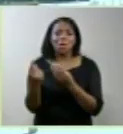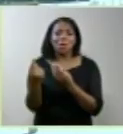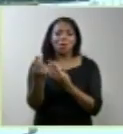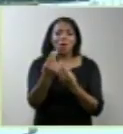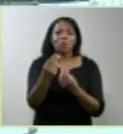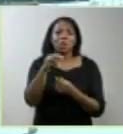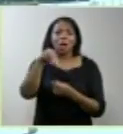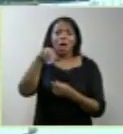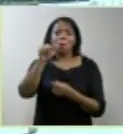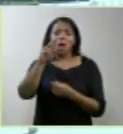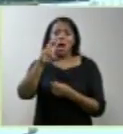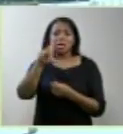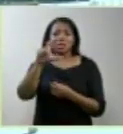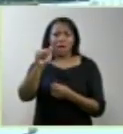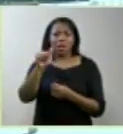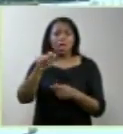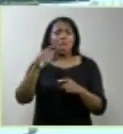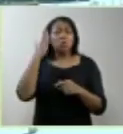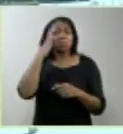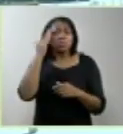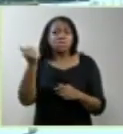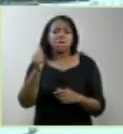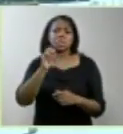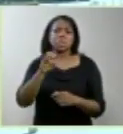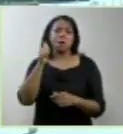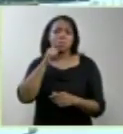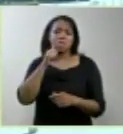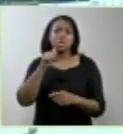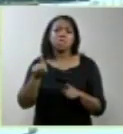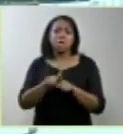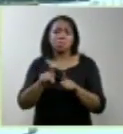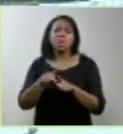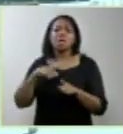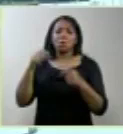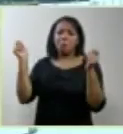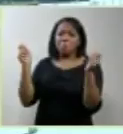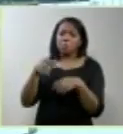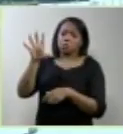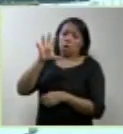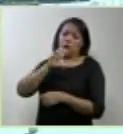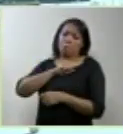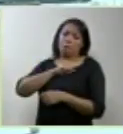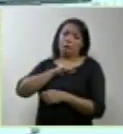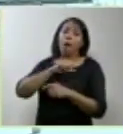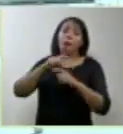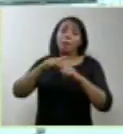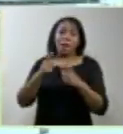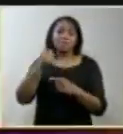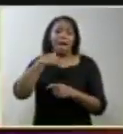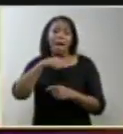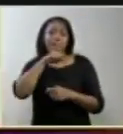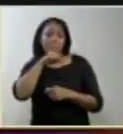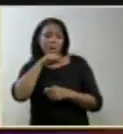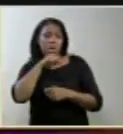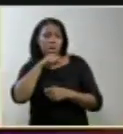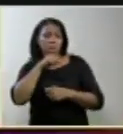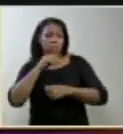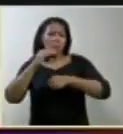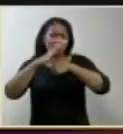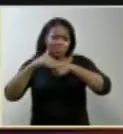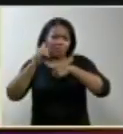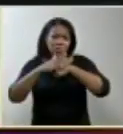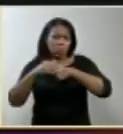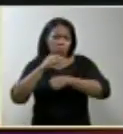teve a capacidade de amar, mas, sem dúvida, ela foi uma menina muito amada. Talvez mais amada do que muita criança durante a sua infância inteira.